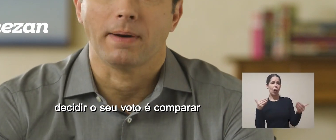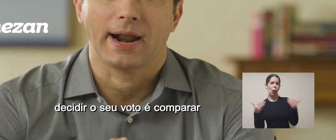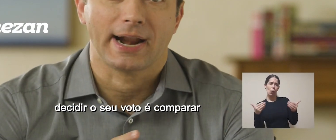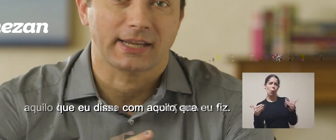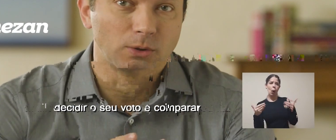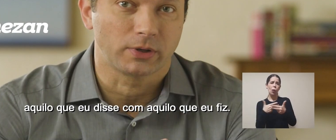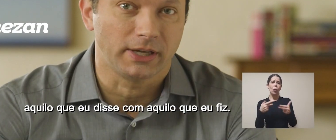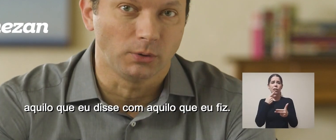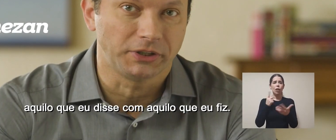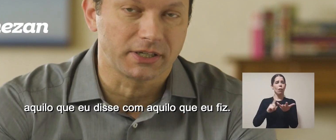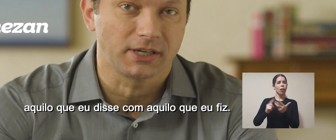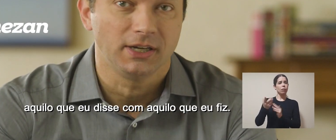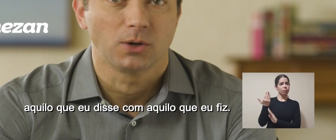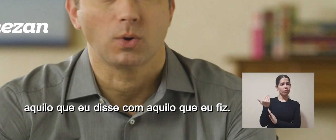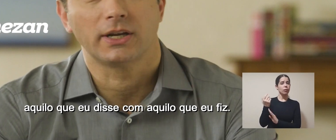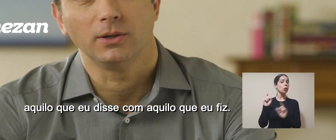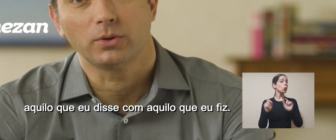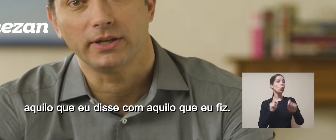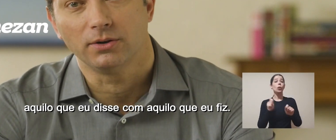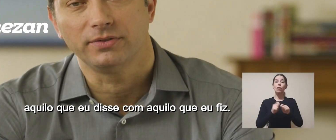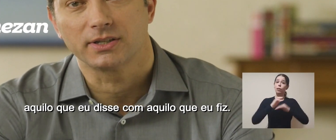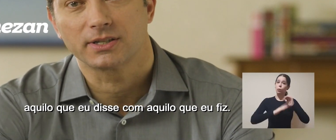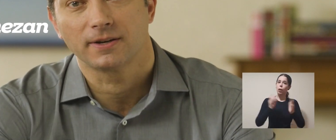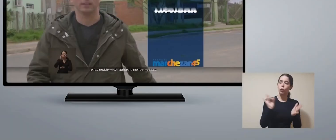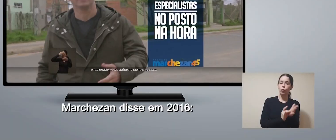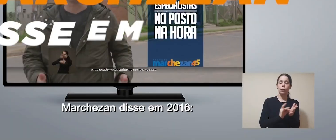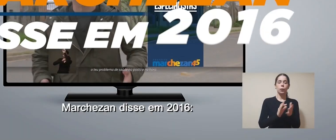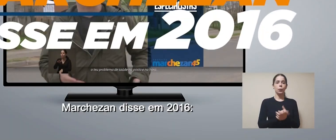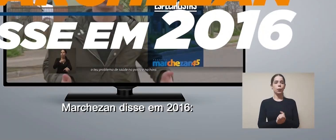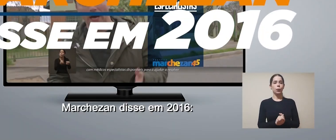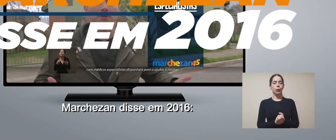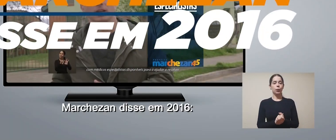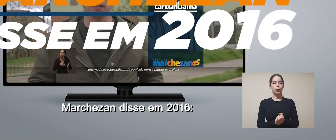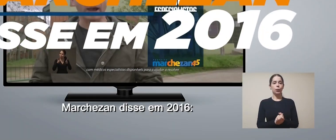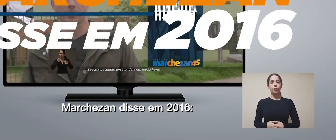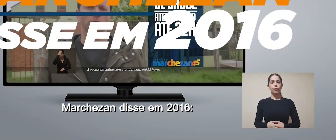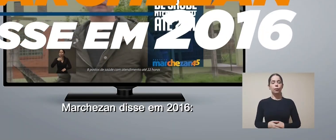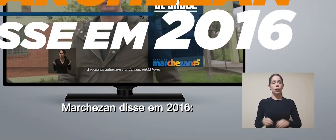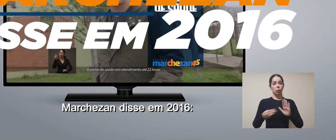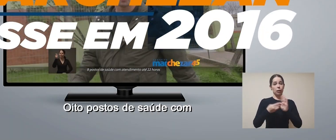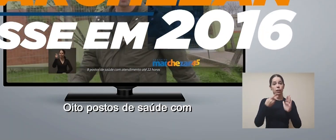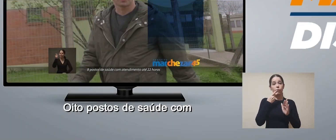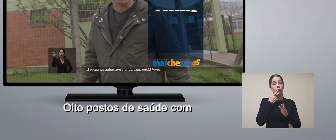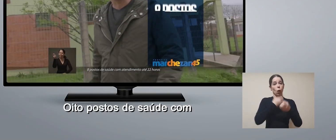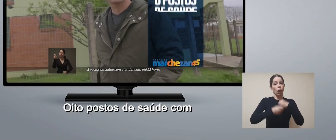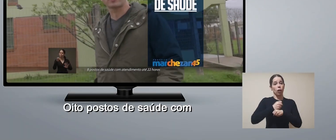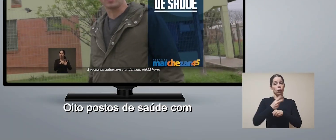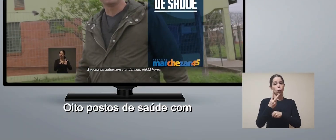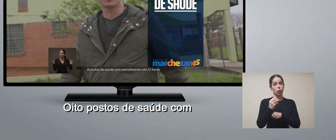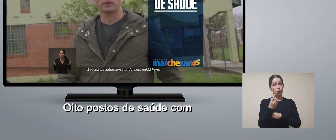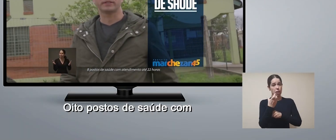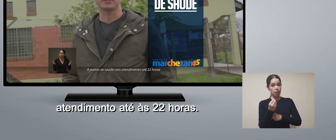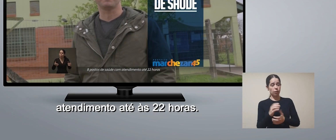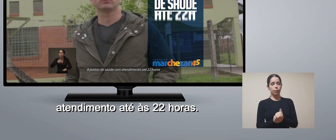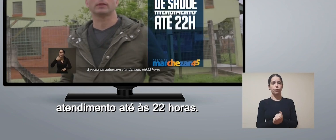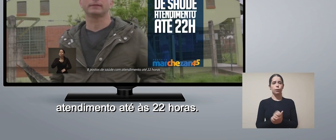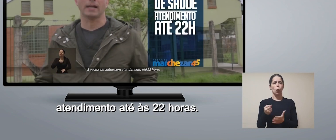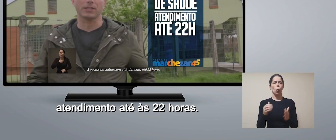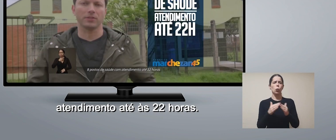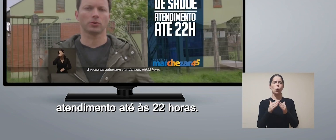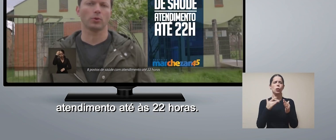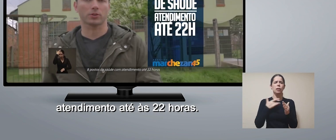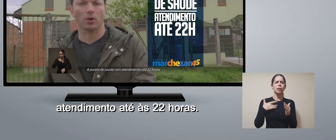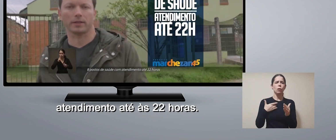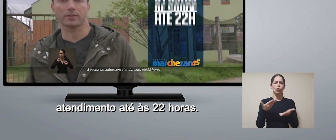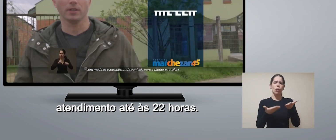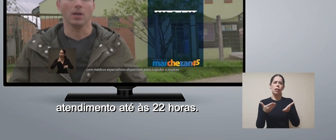é comparar aquilo que eu disse com aquilo que eu fiz. Marquesan disse em 2016. Oito postos de saúde com atendimento